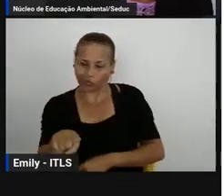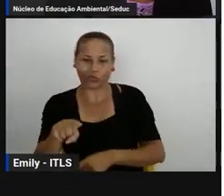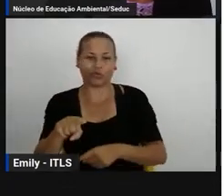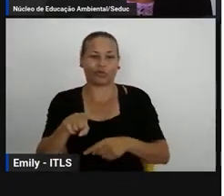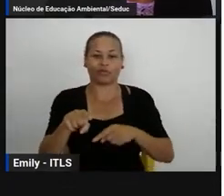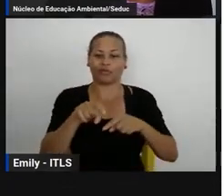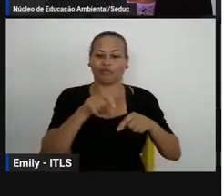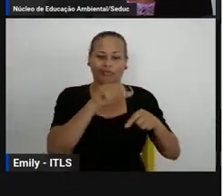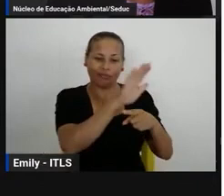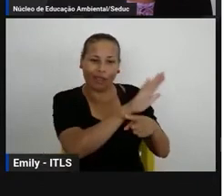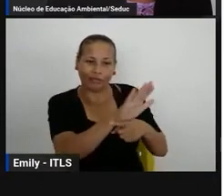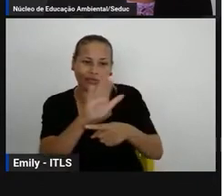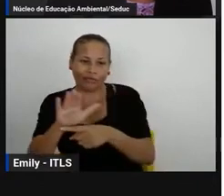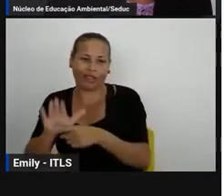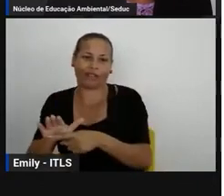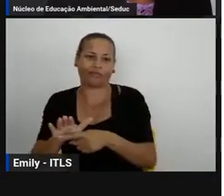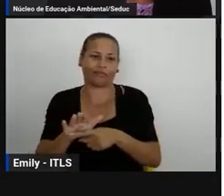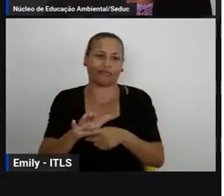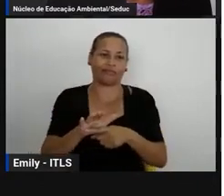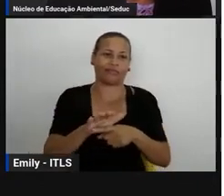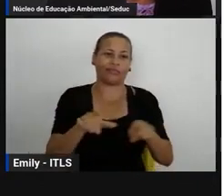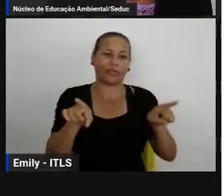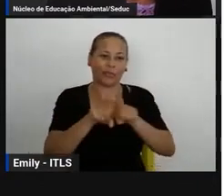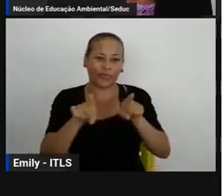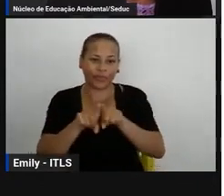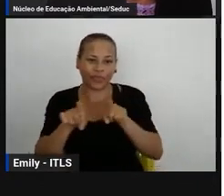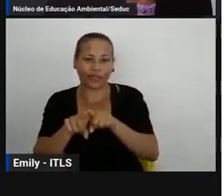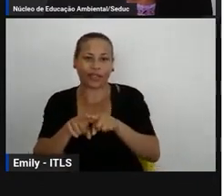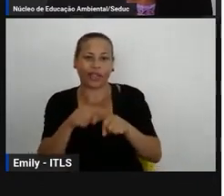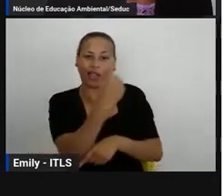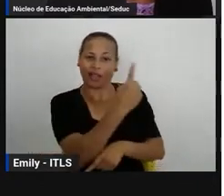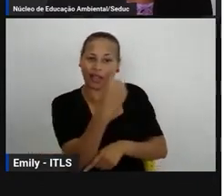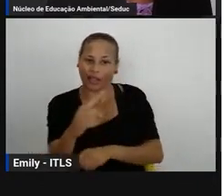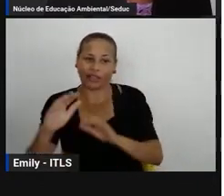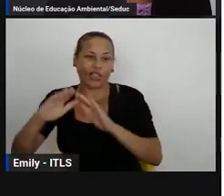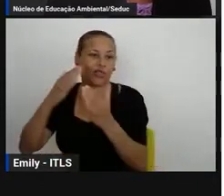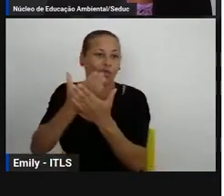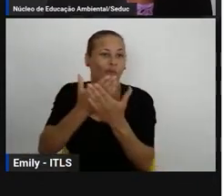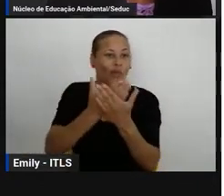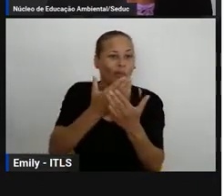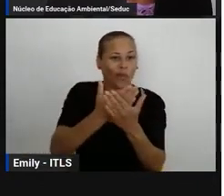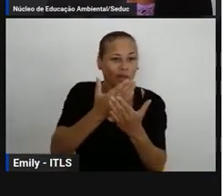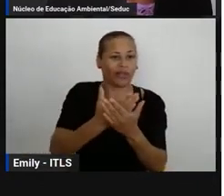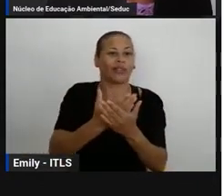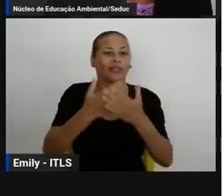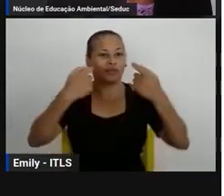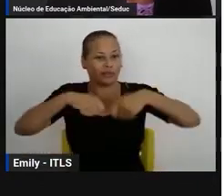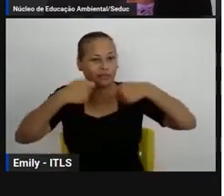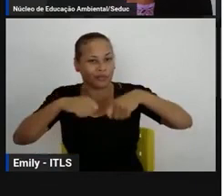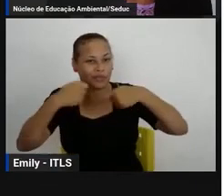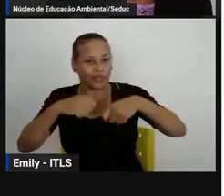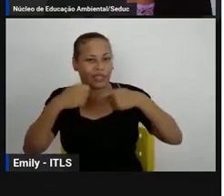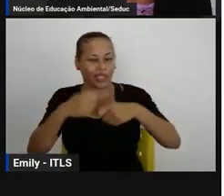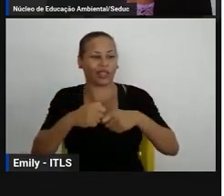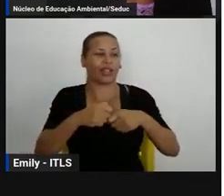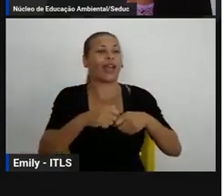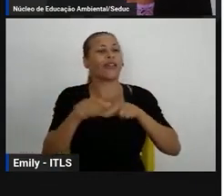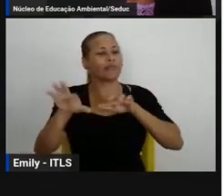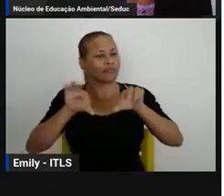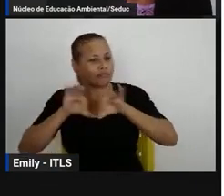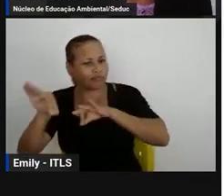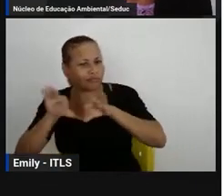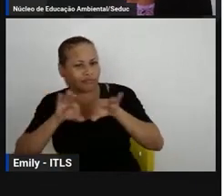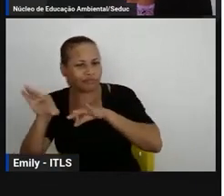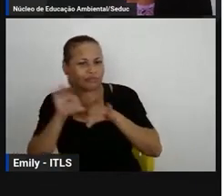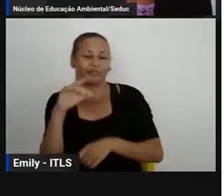culminância a culminância ocorreu em cada escola cada escola desenvolveu o seu próprio projeto com foco